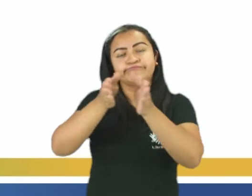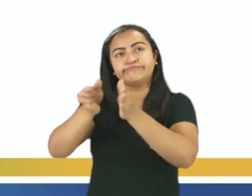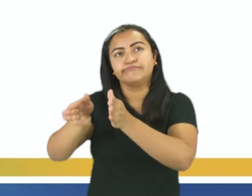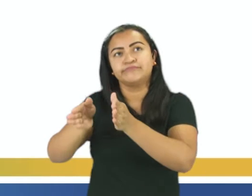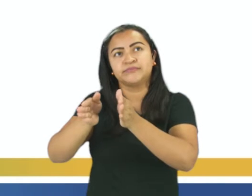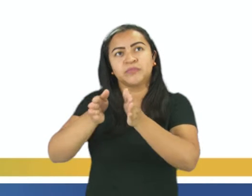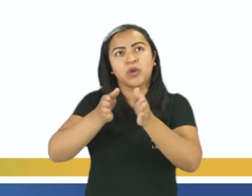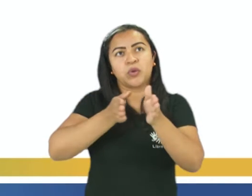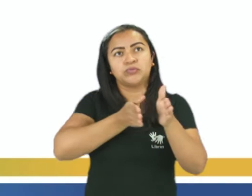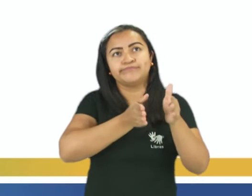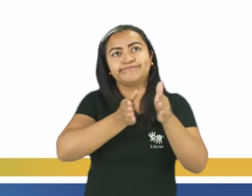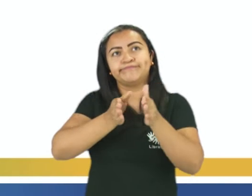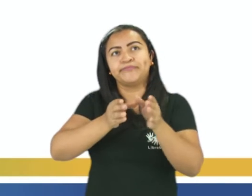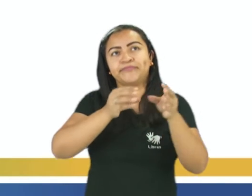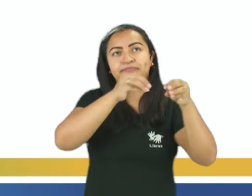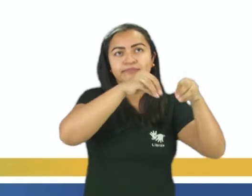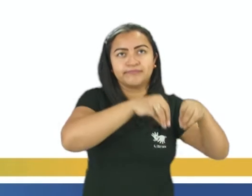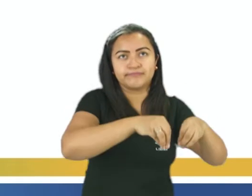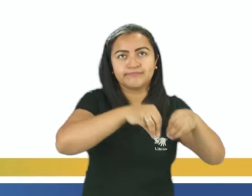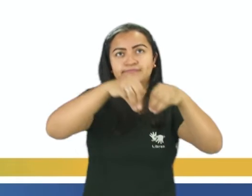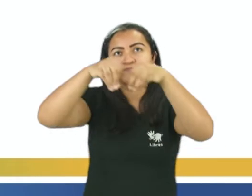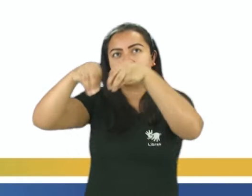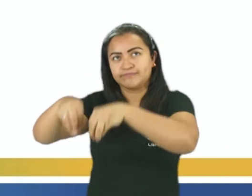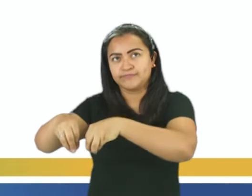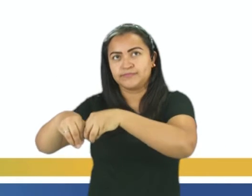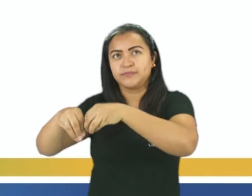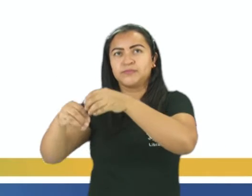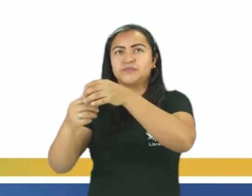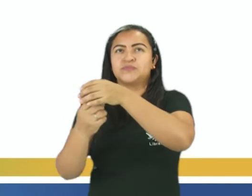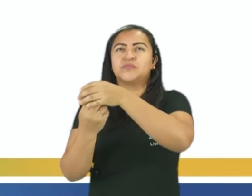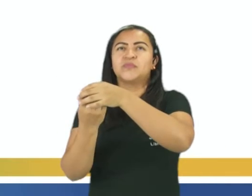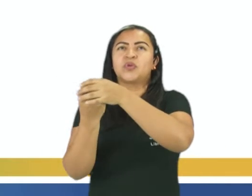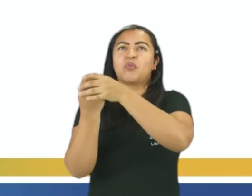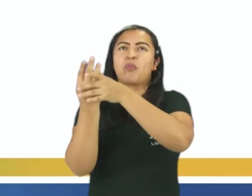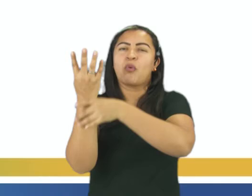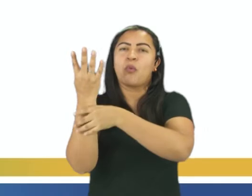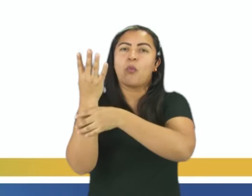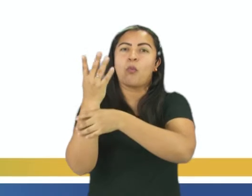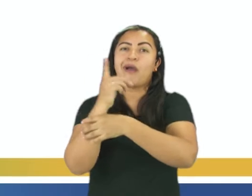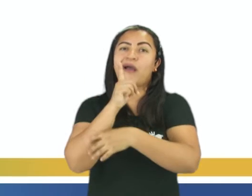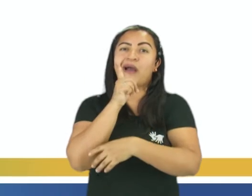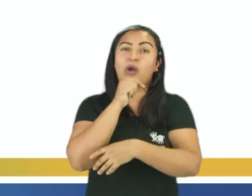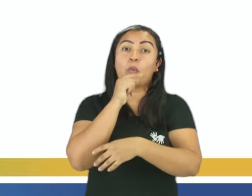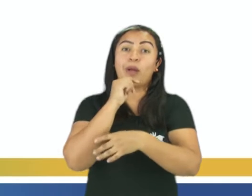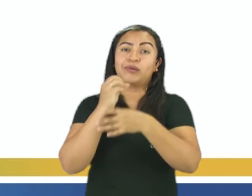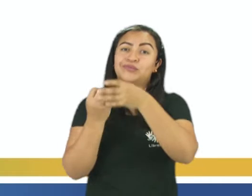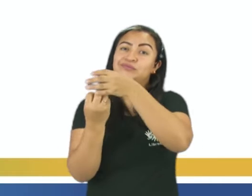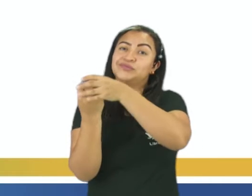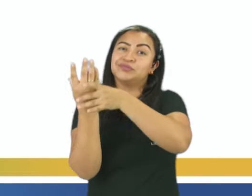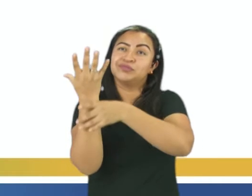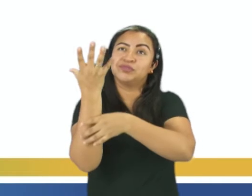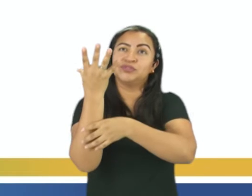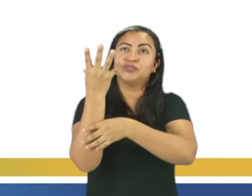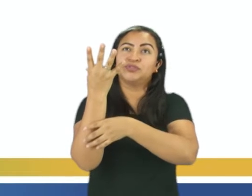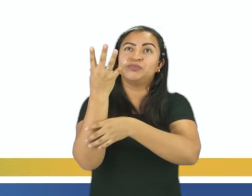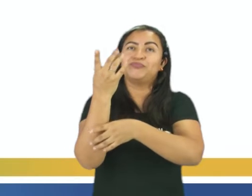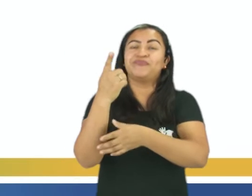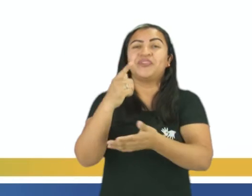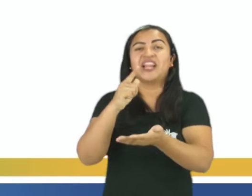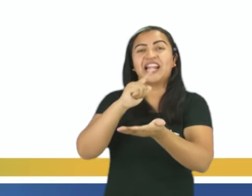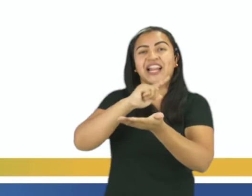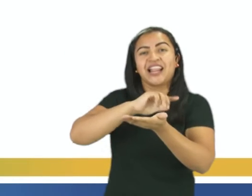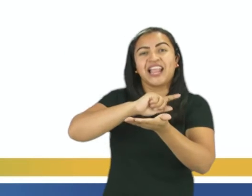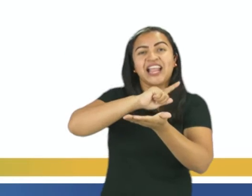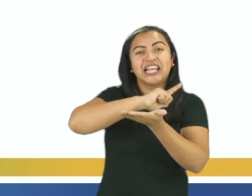do mesmo a uma unidade com plantas macrófitas, que são plantas aquáticas, removendo os vírus,